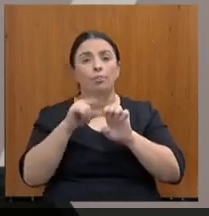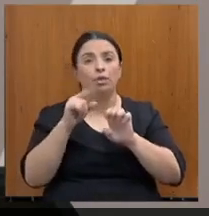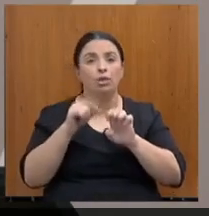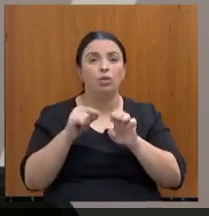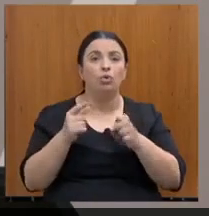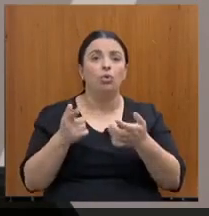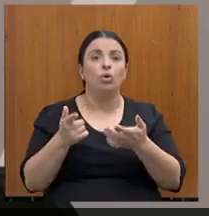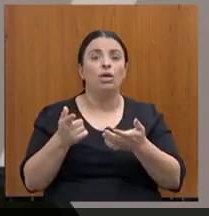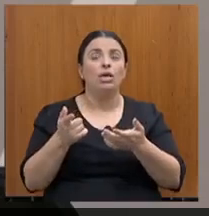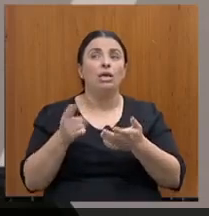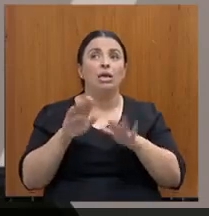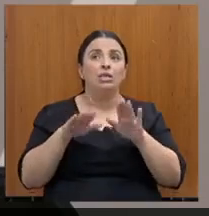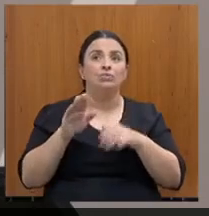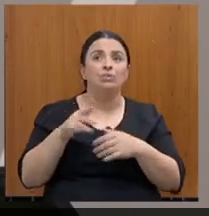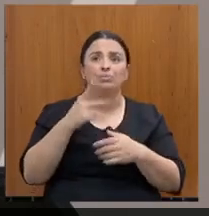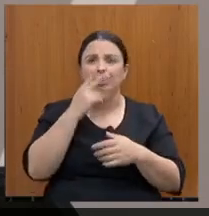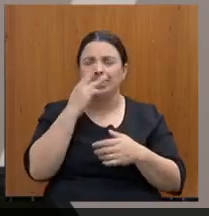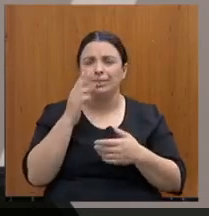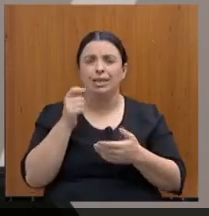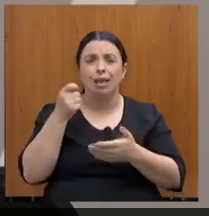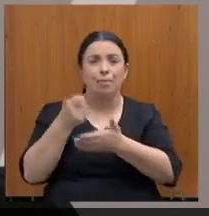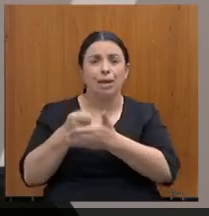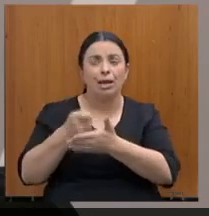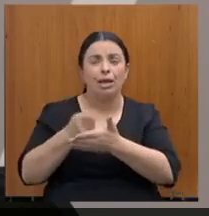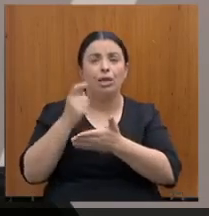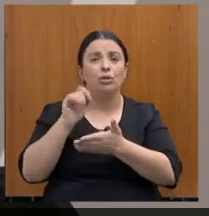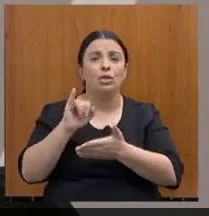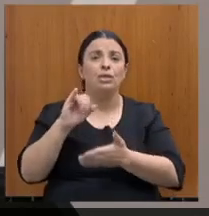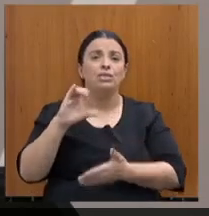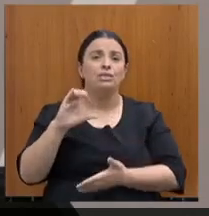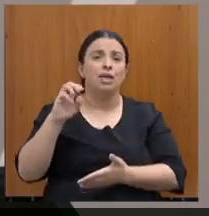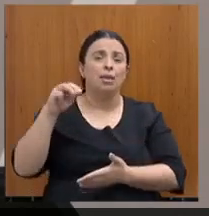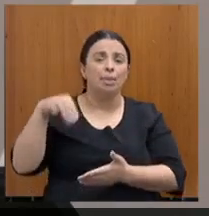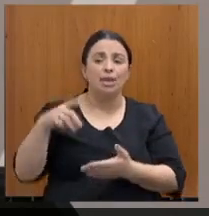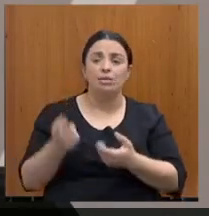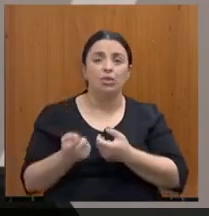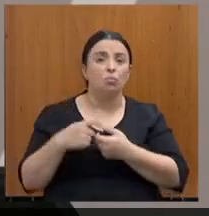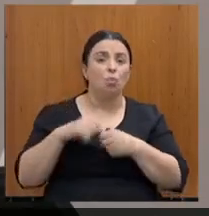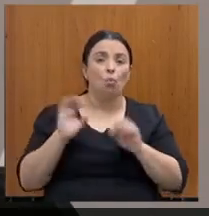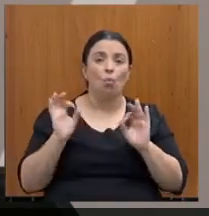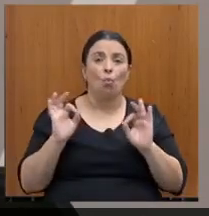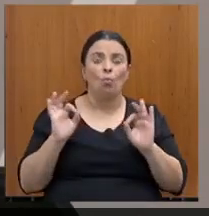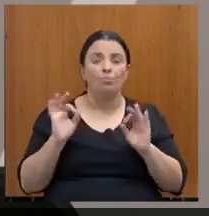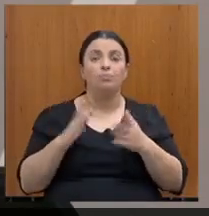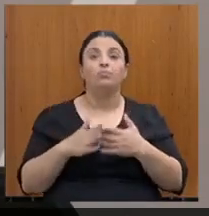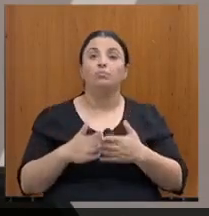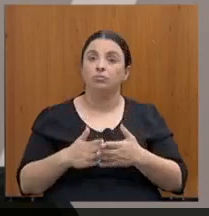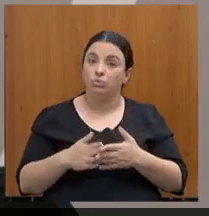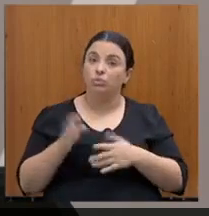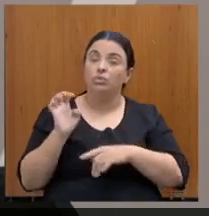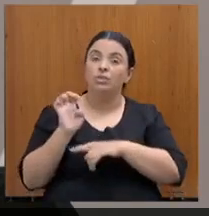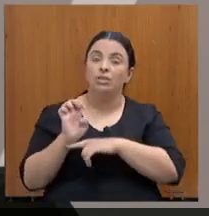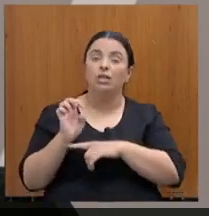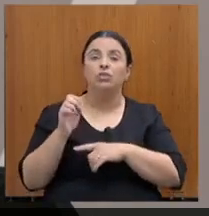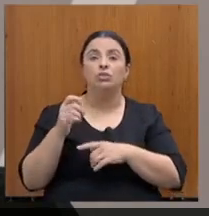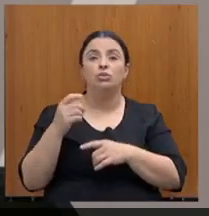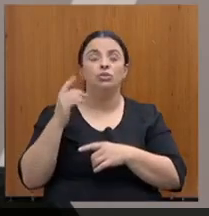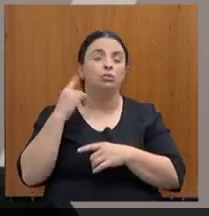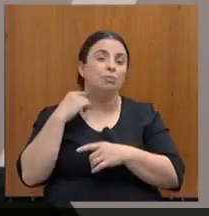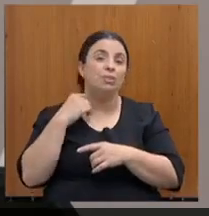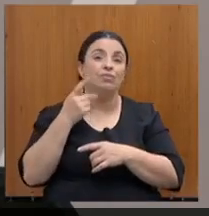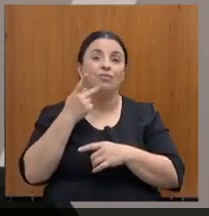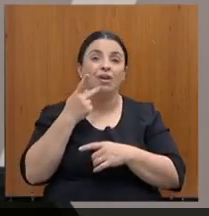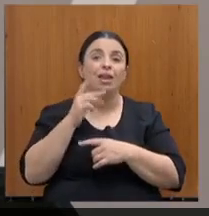vezes, na sensação que está recolhendo o ICMS e esse ICMS não está voltando, o Estado de Minas vem e fala, empreendedor, eu